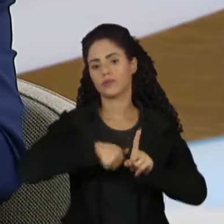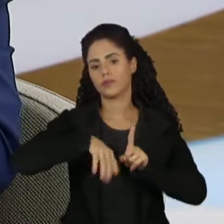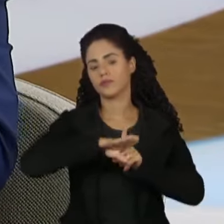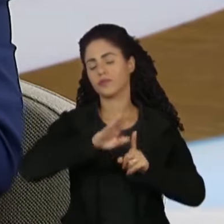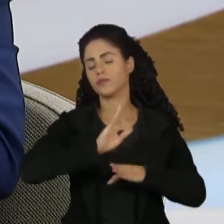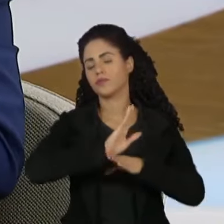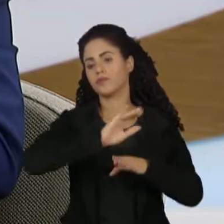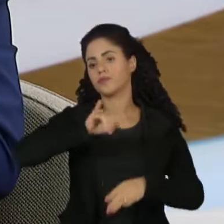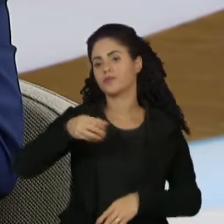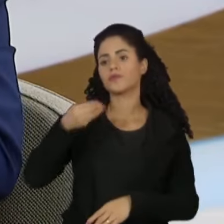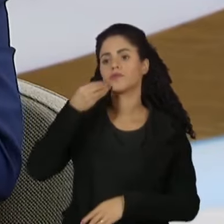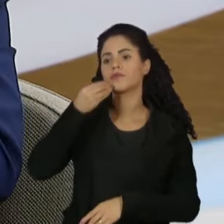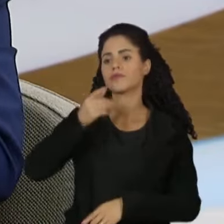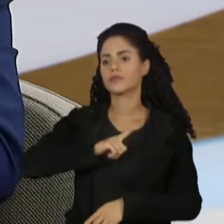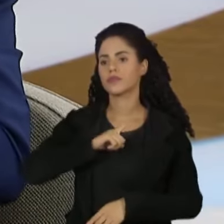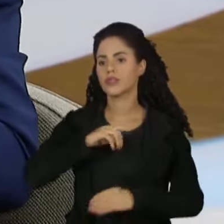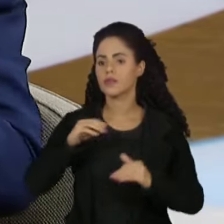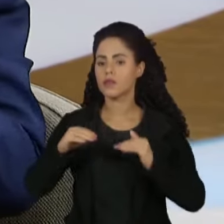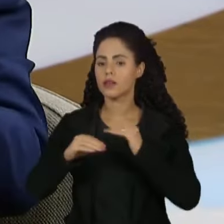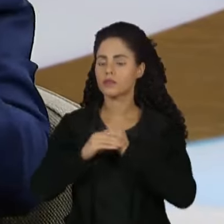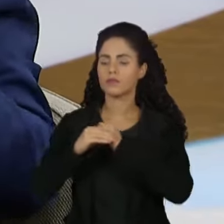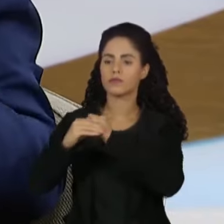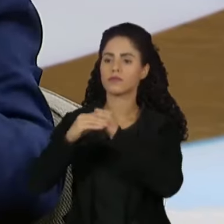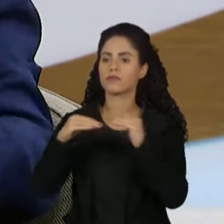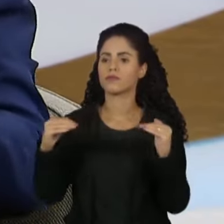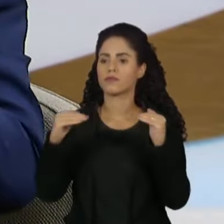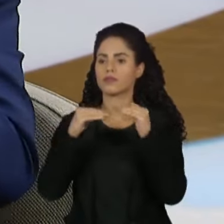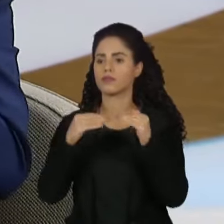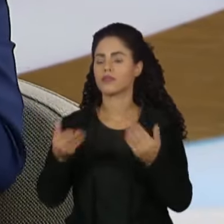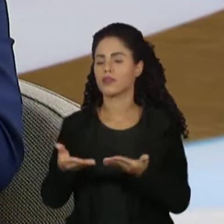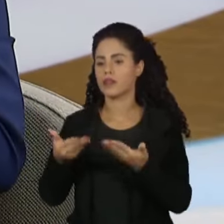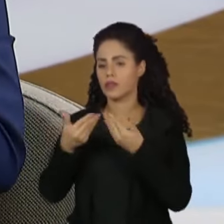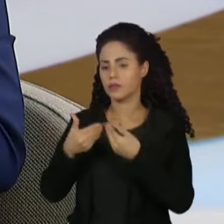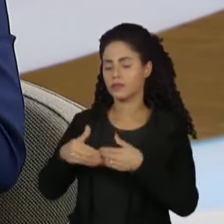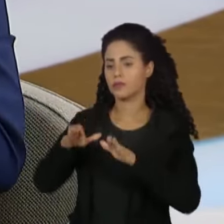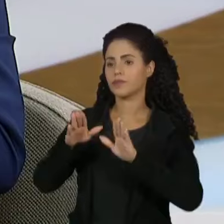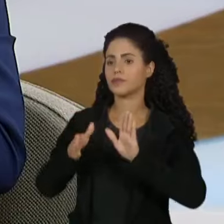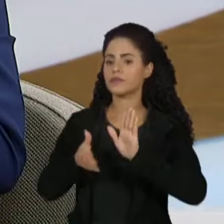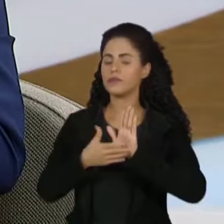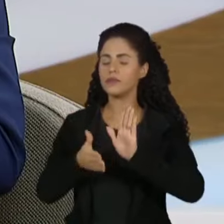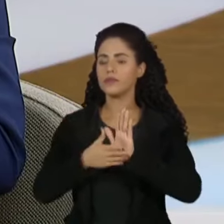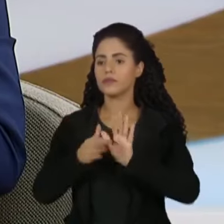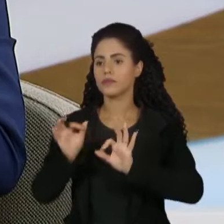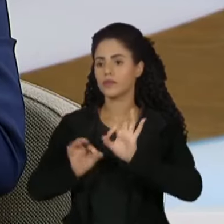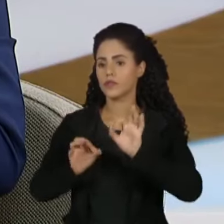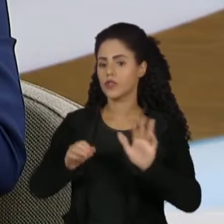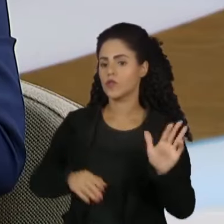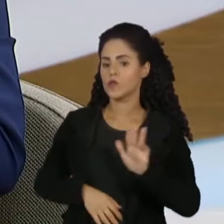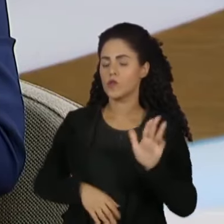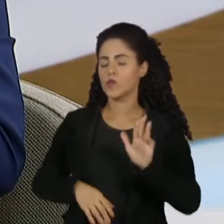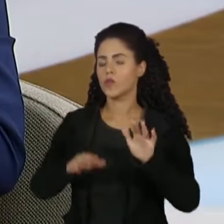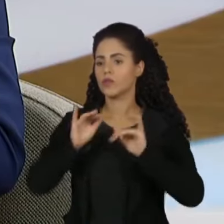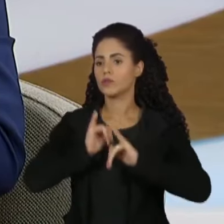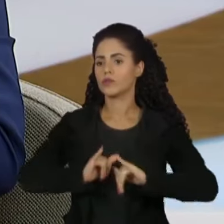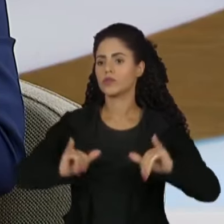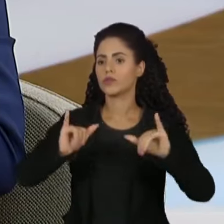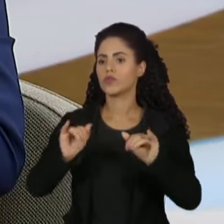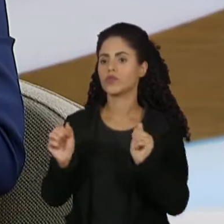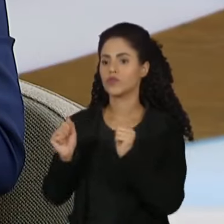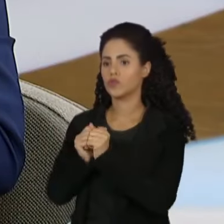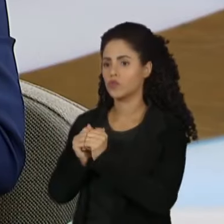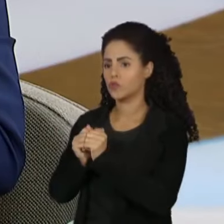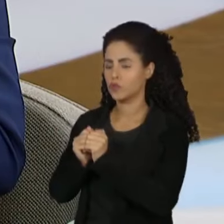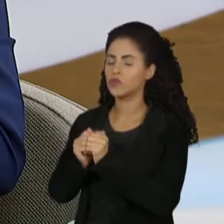das oportunidades para todos. Acabamos de lançar agora um programa, o presidente Lula lançou com o ministro da